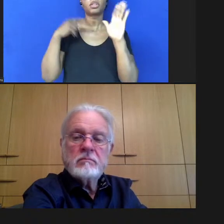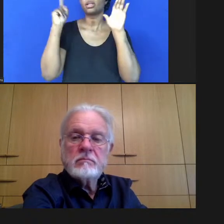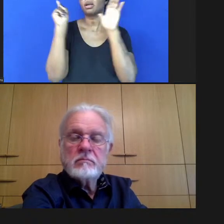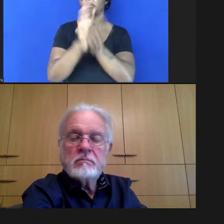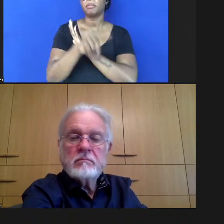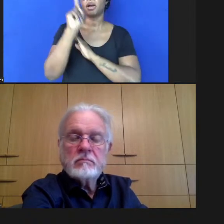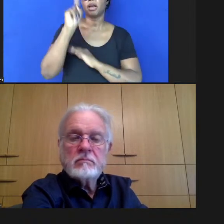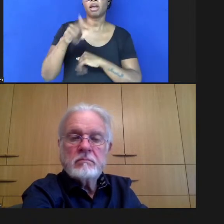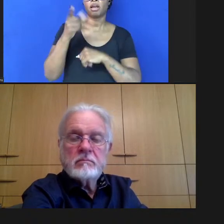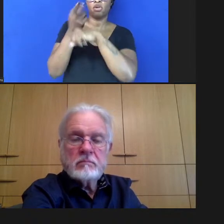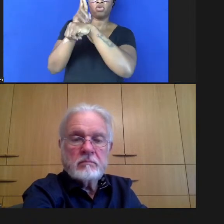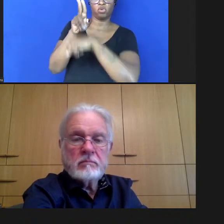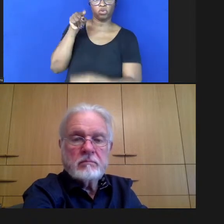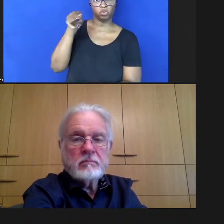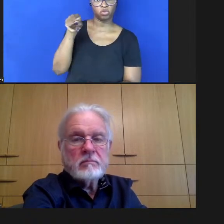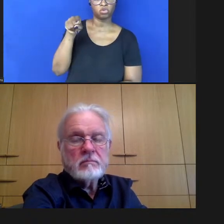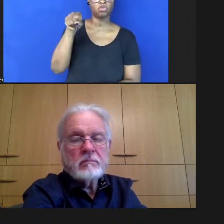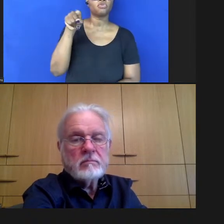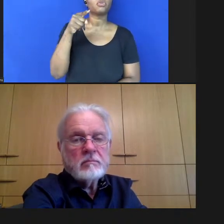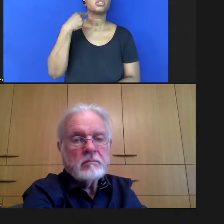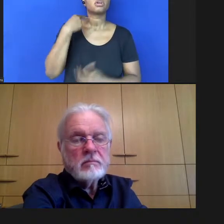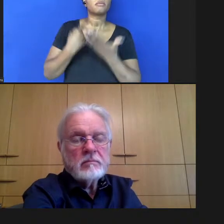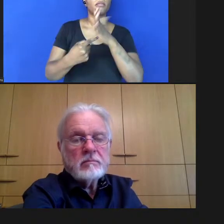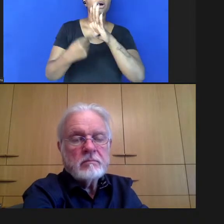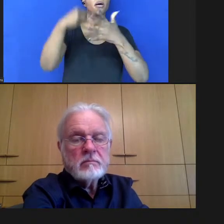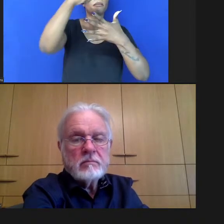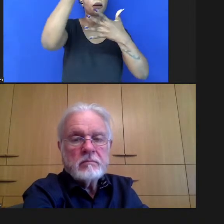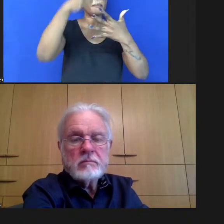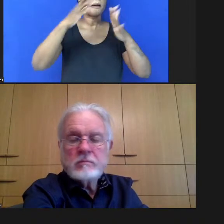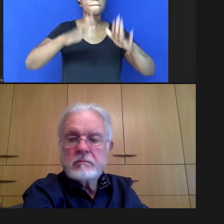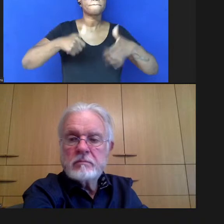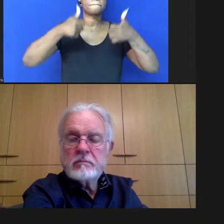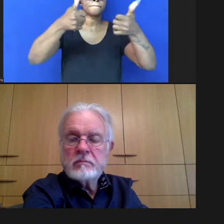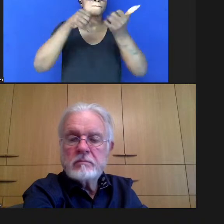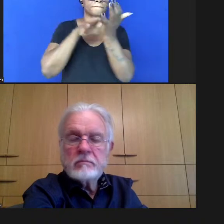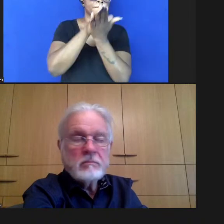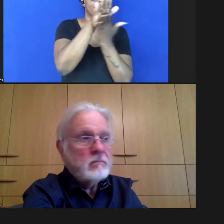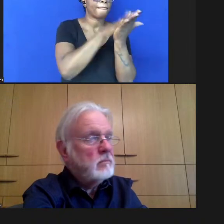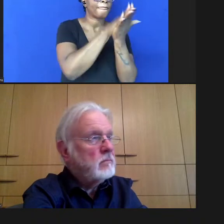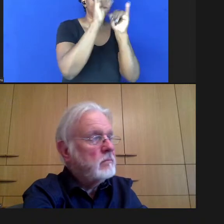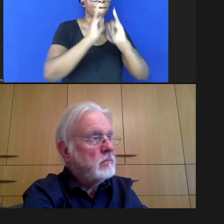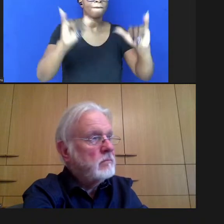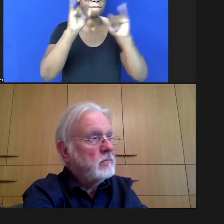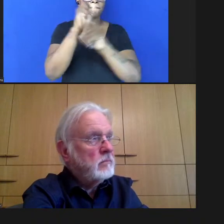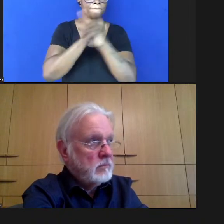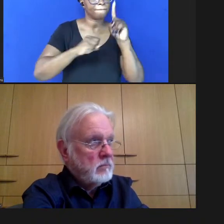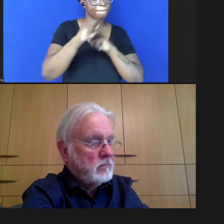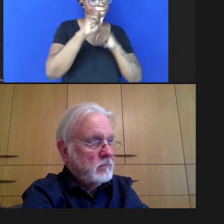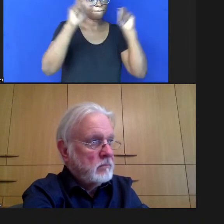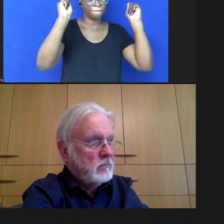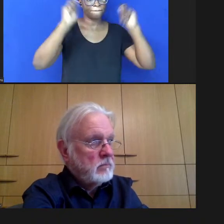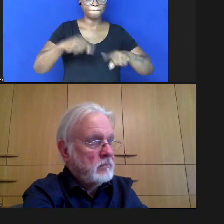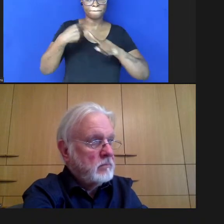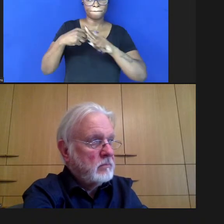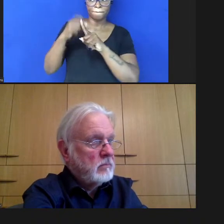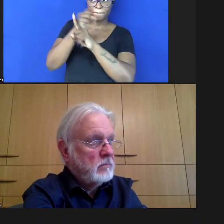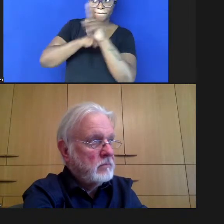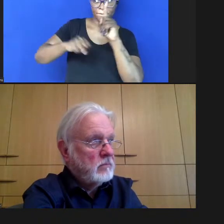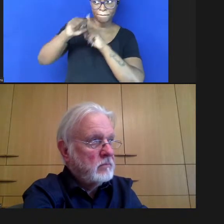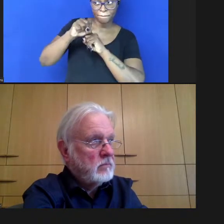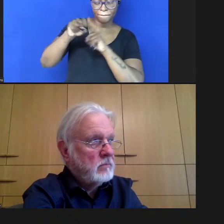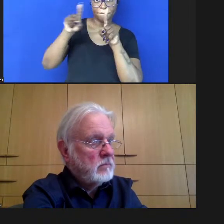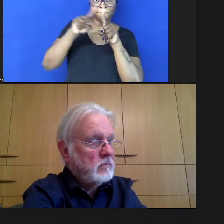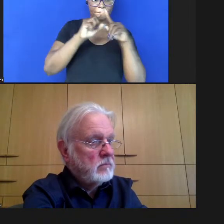o doutor Rintier você aponta alguns caminhos para melhorar a comunicação e a divulgação da sociedade tanto para a sociedade quanto para a mídia